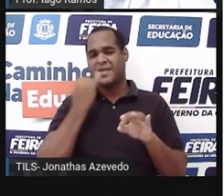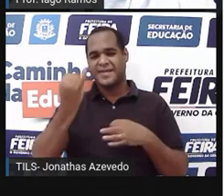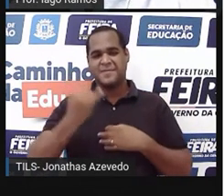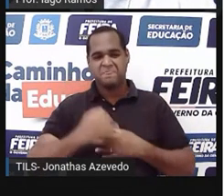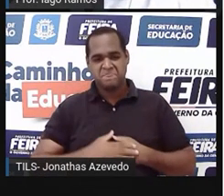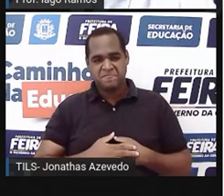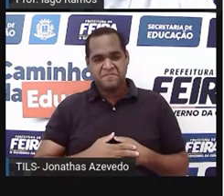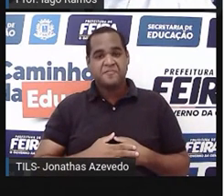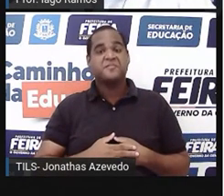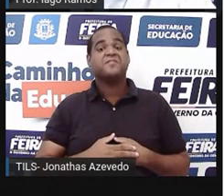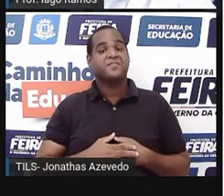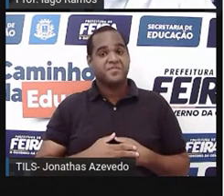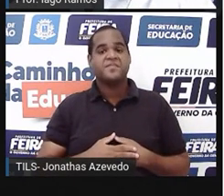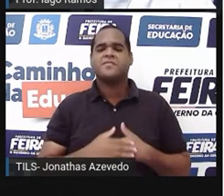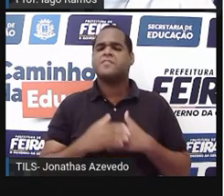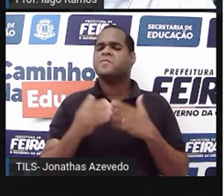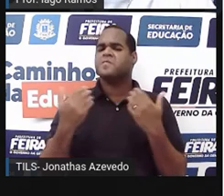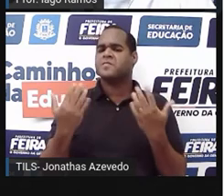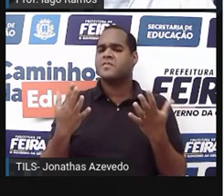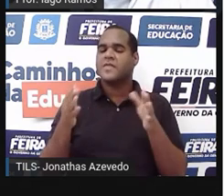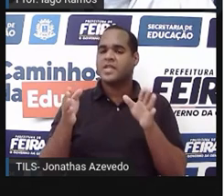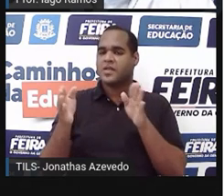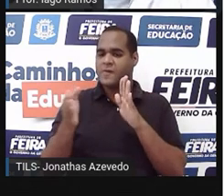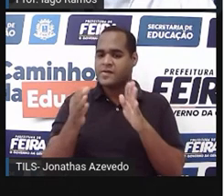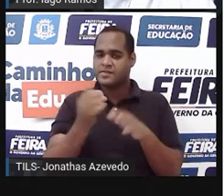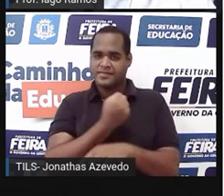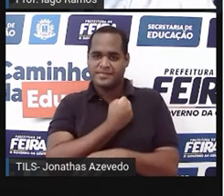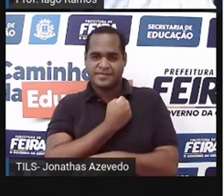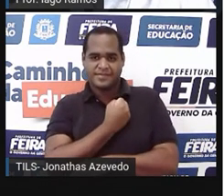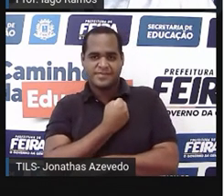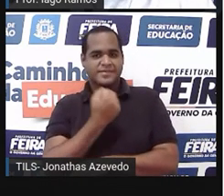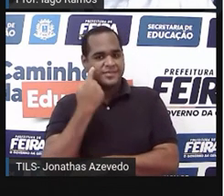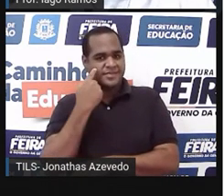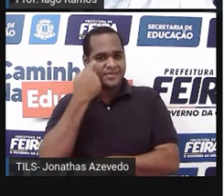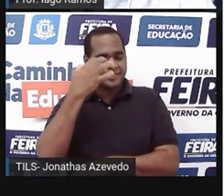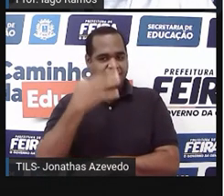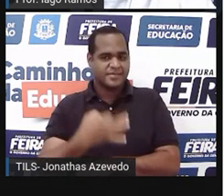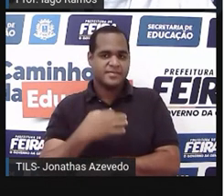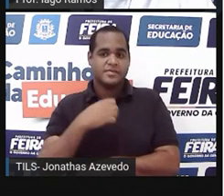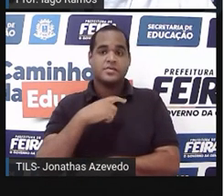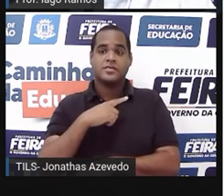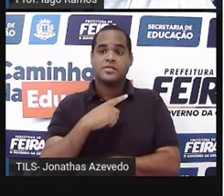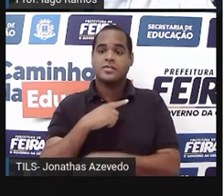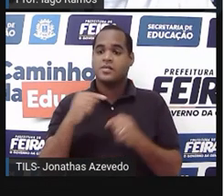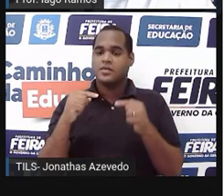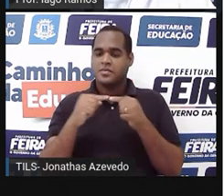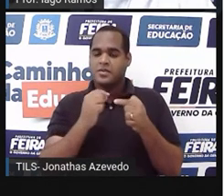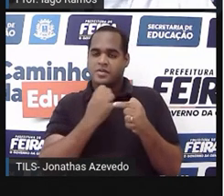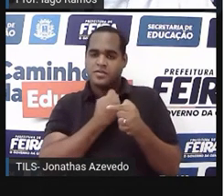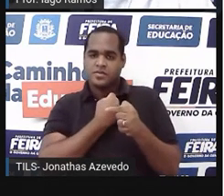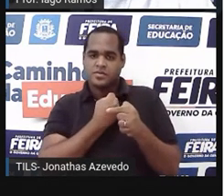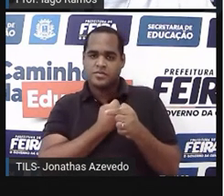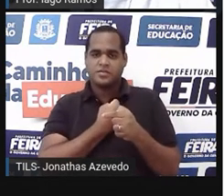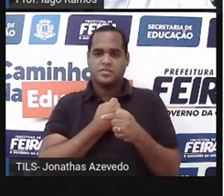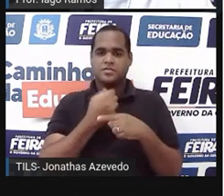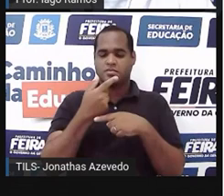Entre quais números na reta numérica está o número gerado pela fração